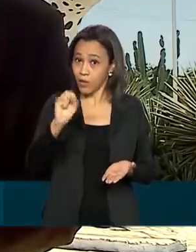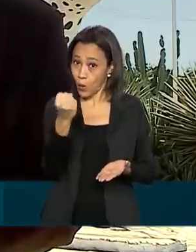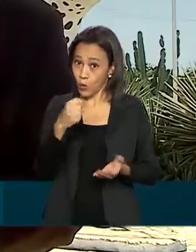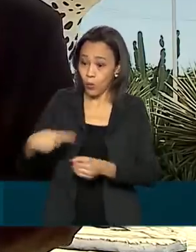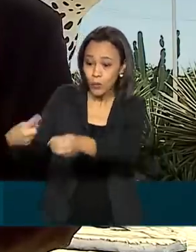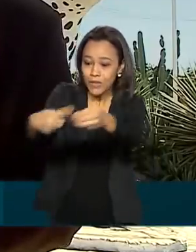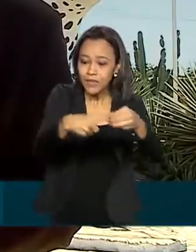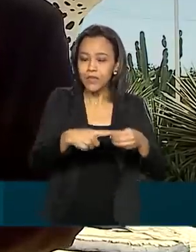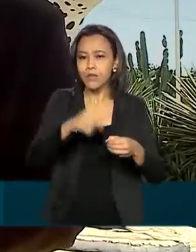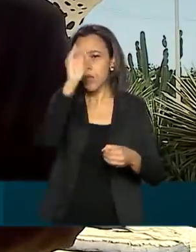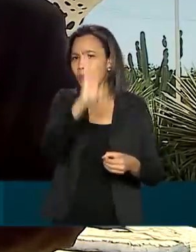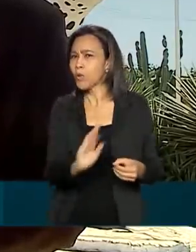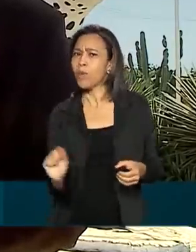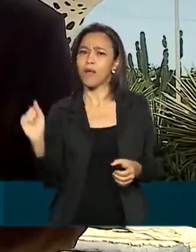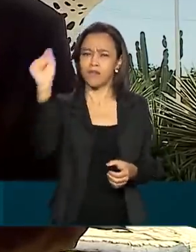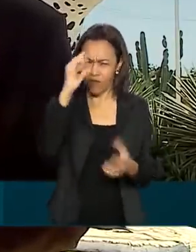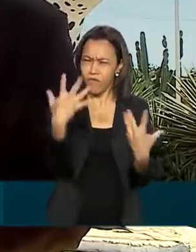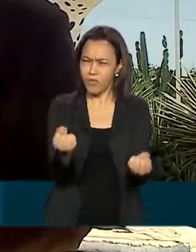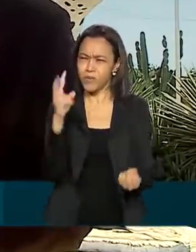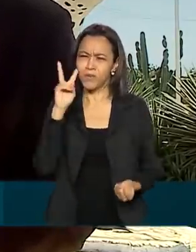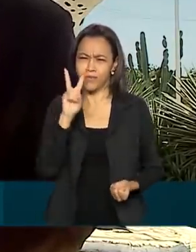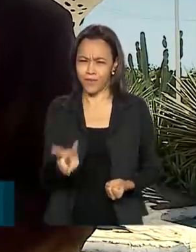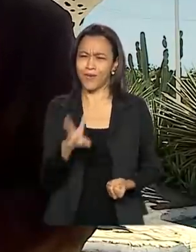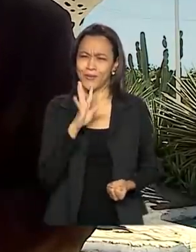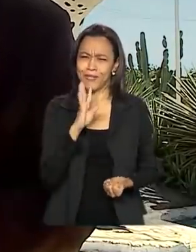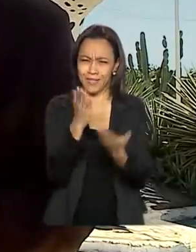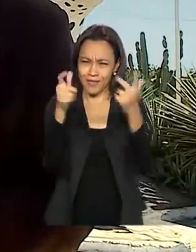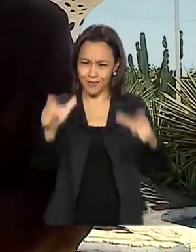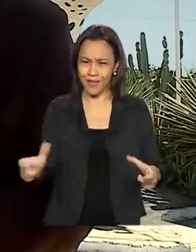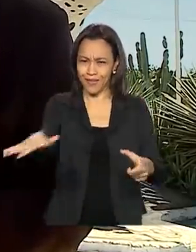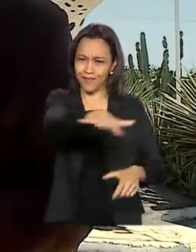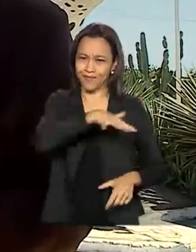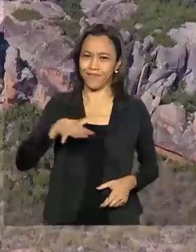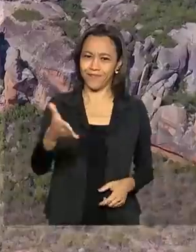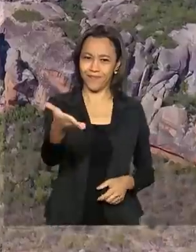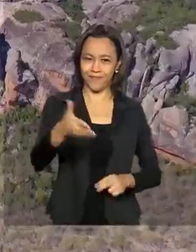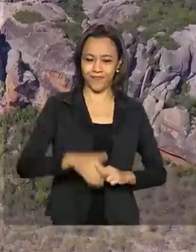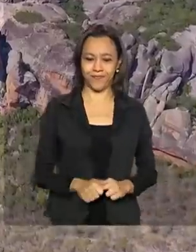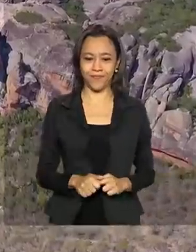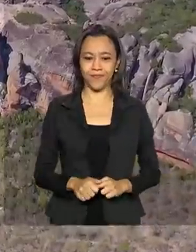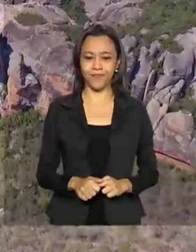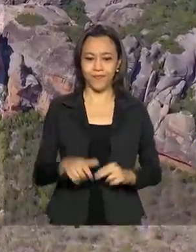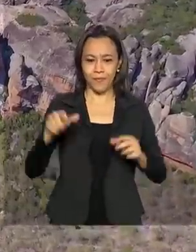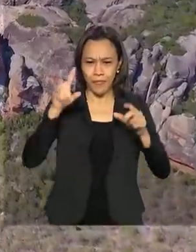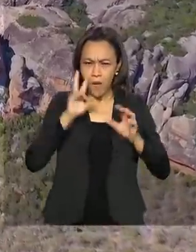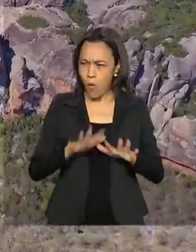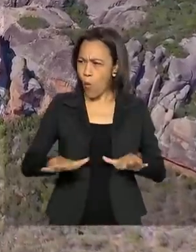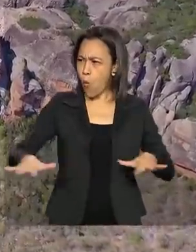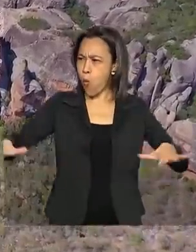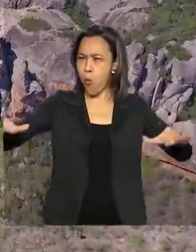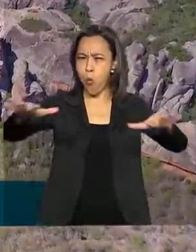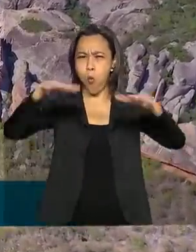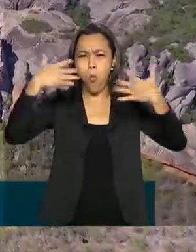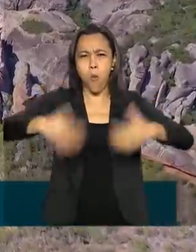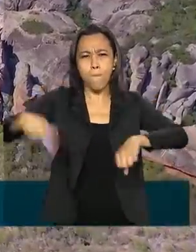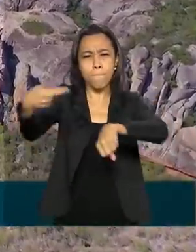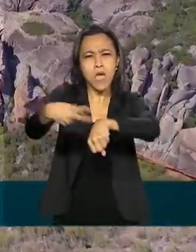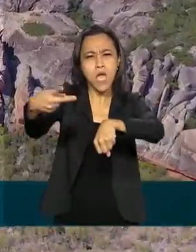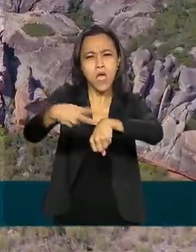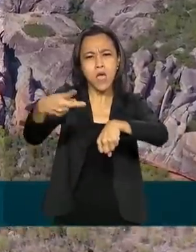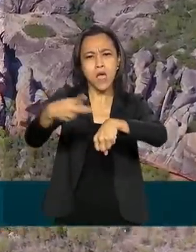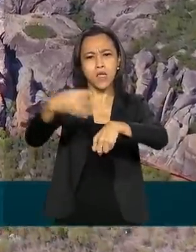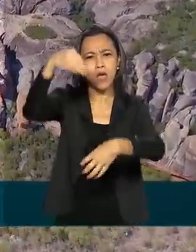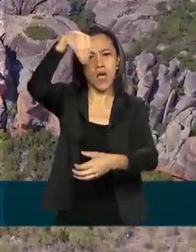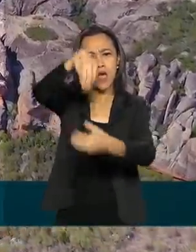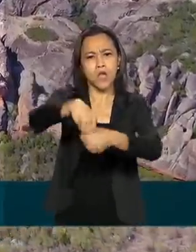conhecer agora um pouco mais do Parque Nacional da Serra da Capivara. No meio dessas pedreiras gigantes, no sertão do Piauí,